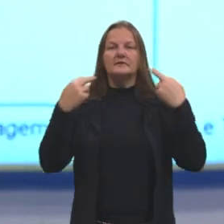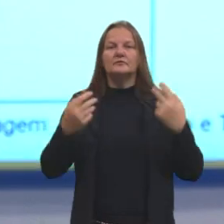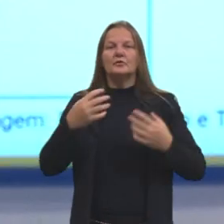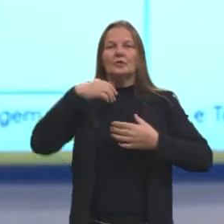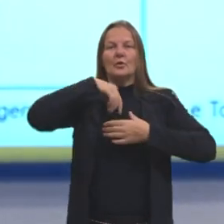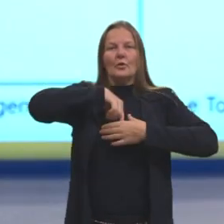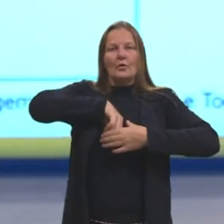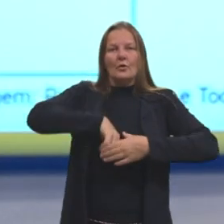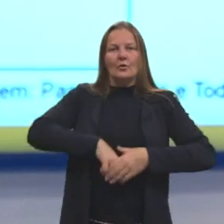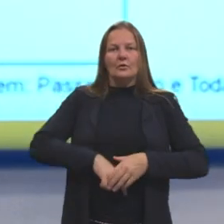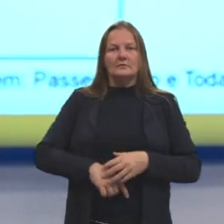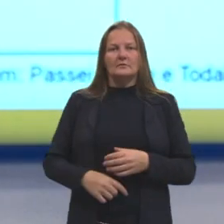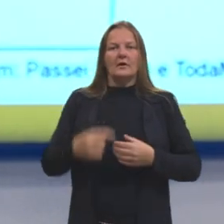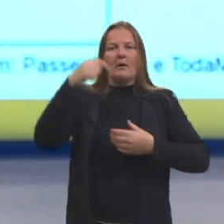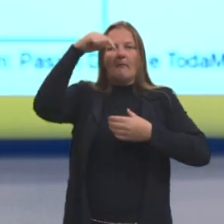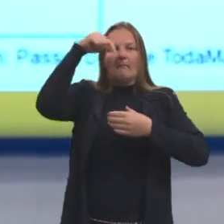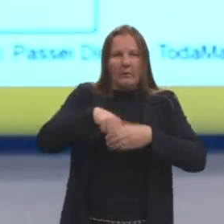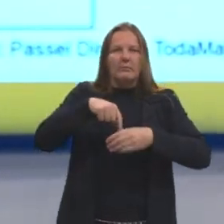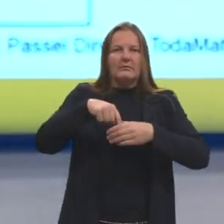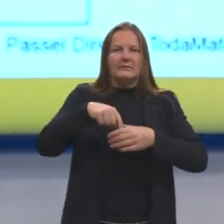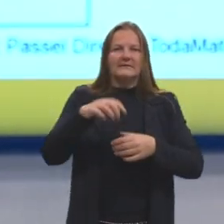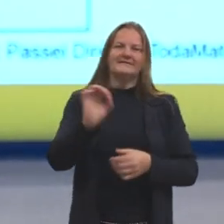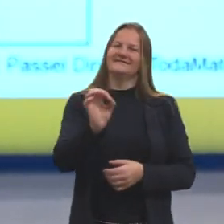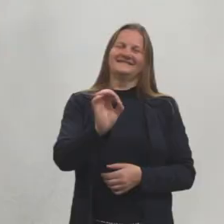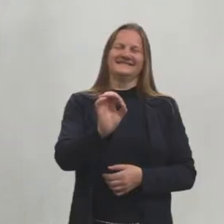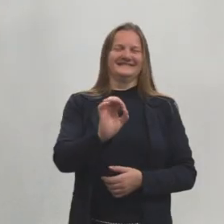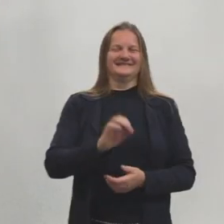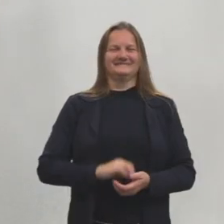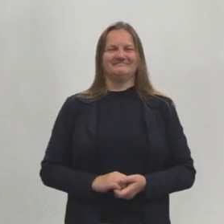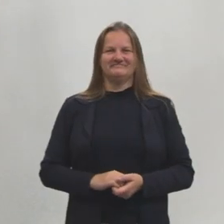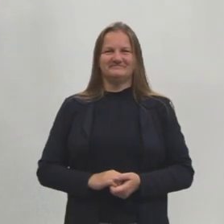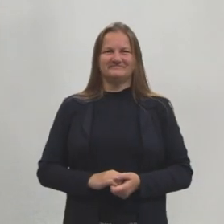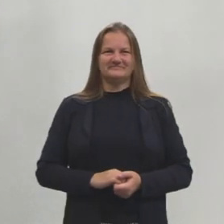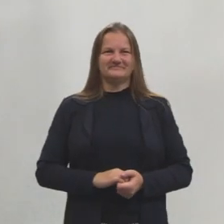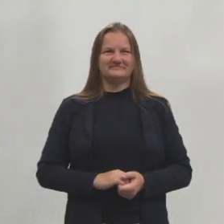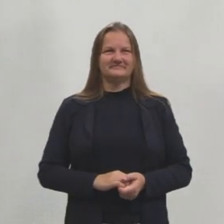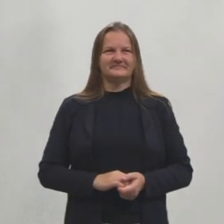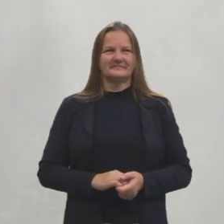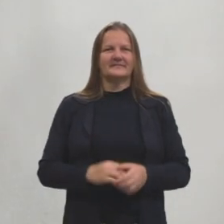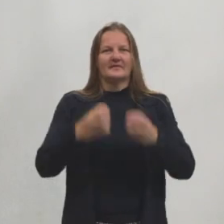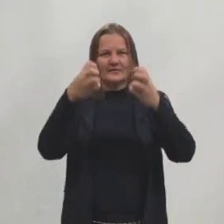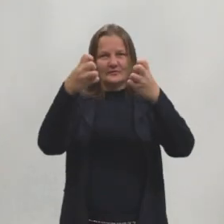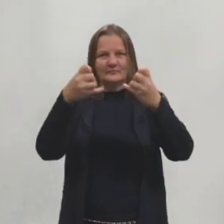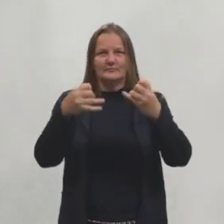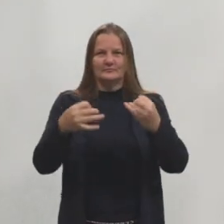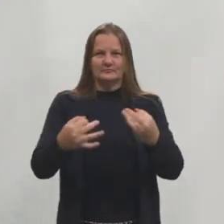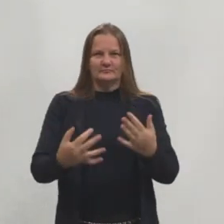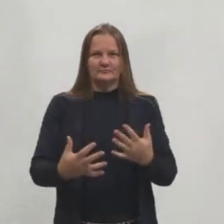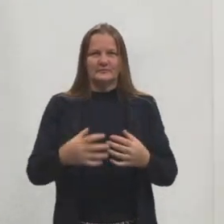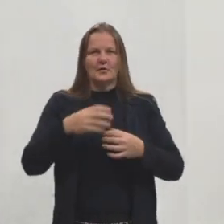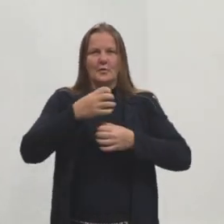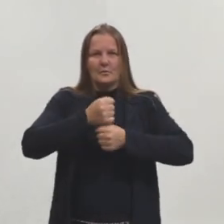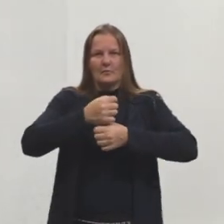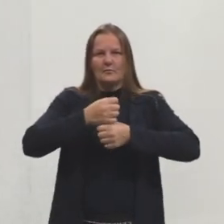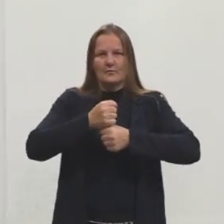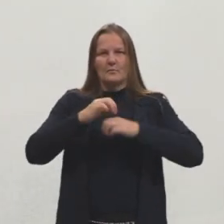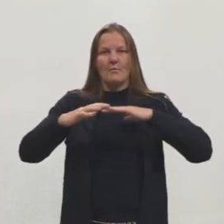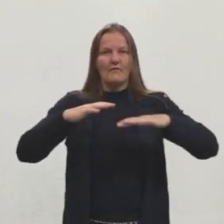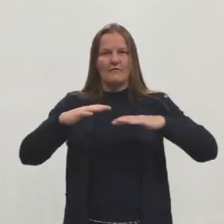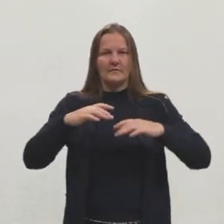A gente não come e não cai lá no estômago direto, certo? Então, esses são os movimentos peristálticos.